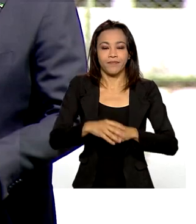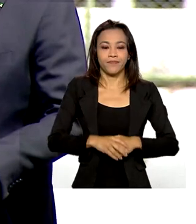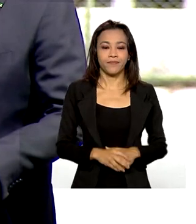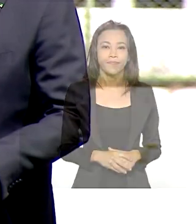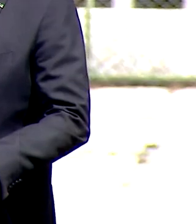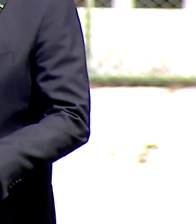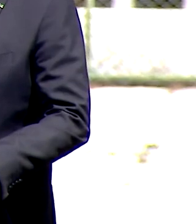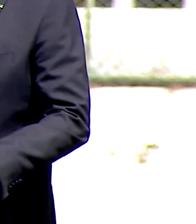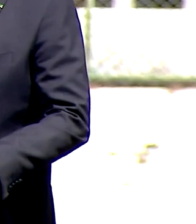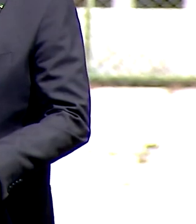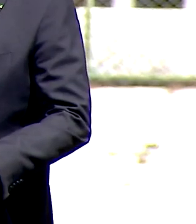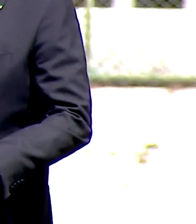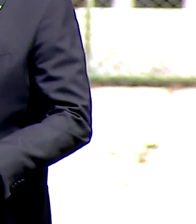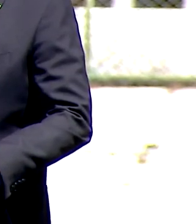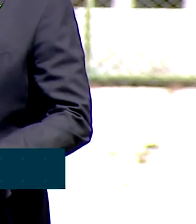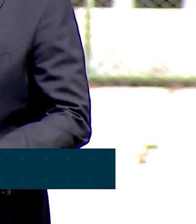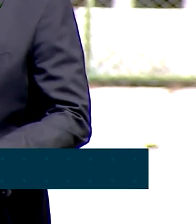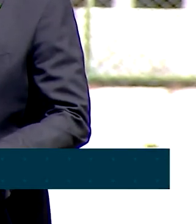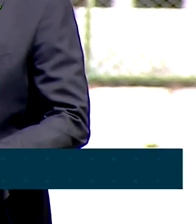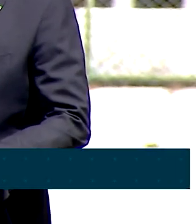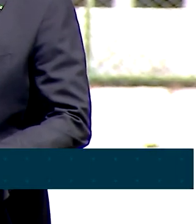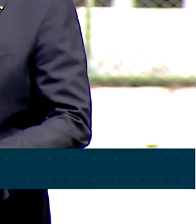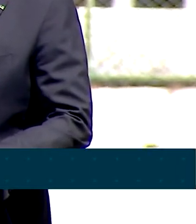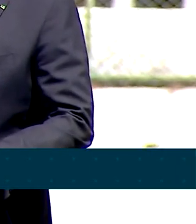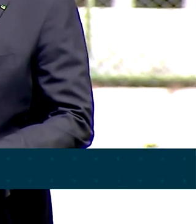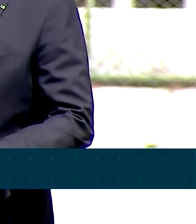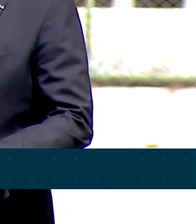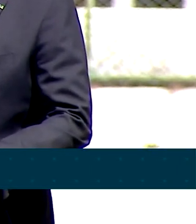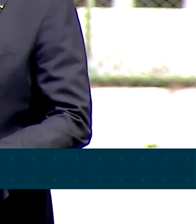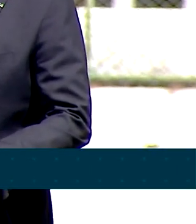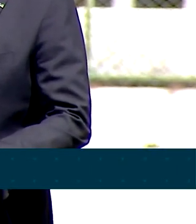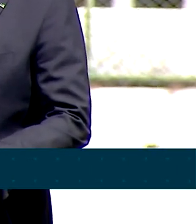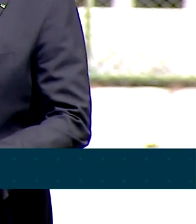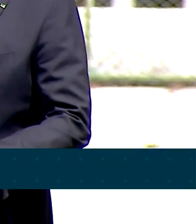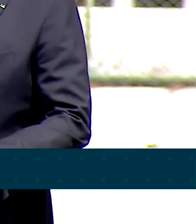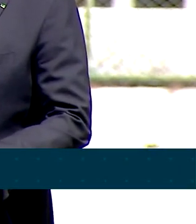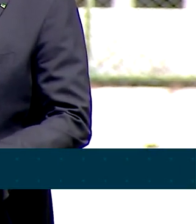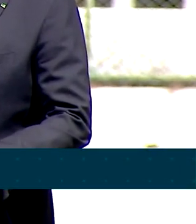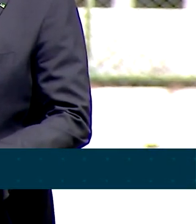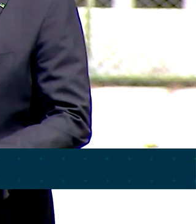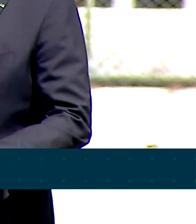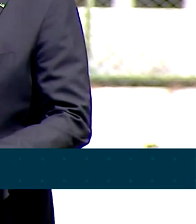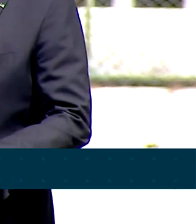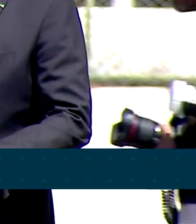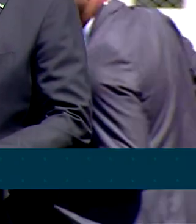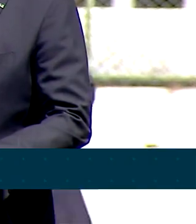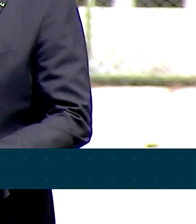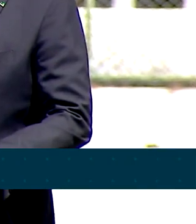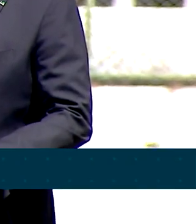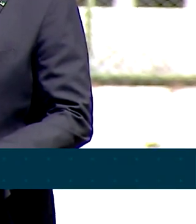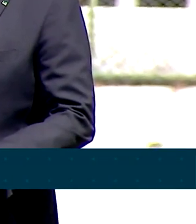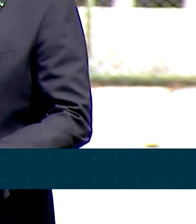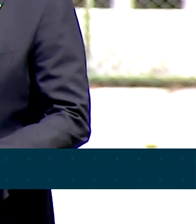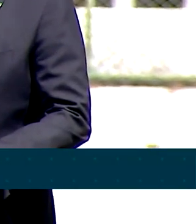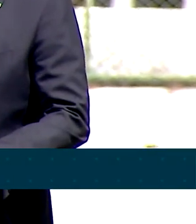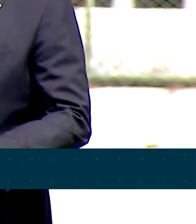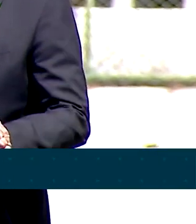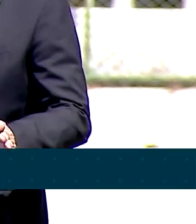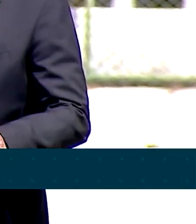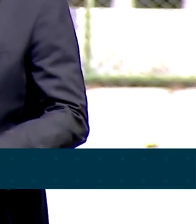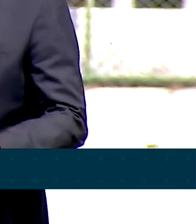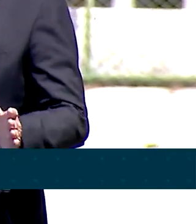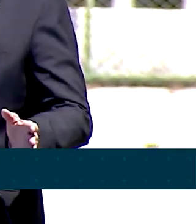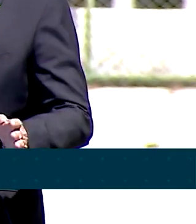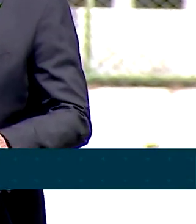Vocês fazem parte de uma corrente, um grande elo, que existe entre a força, entre os oficiais